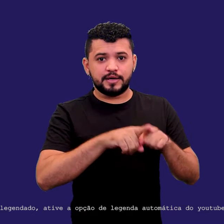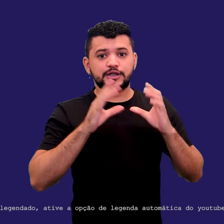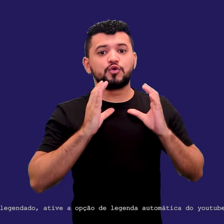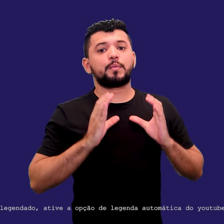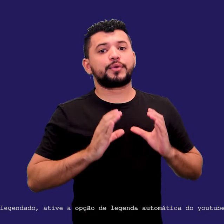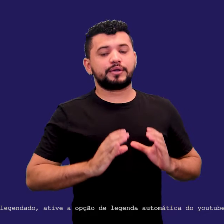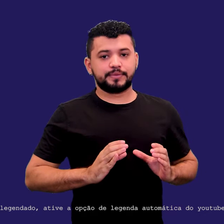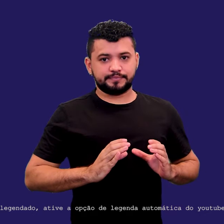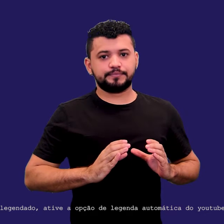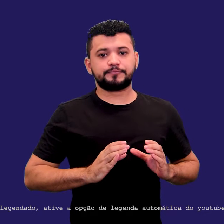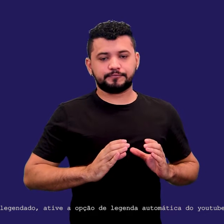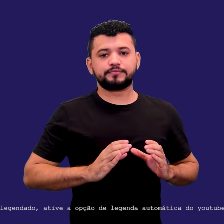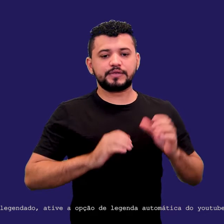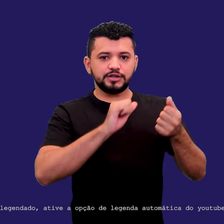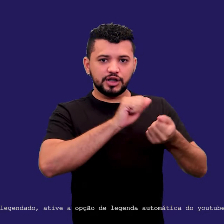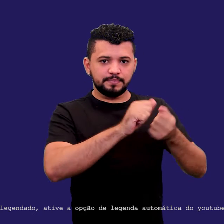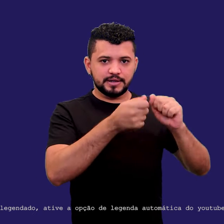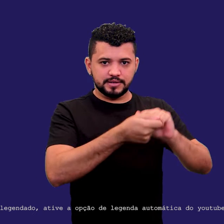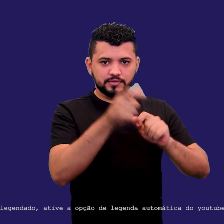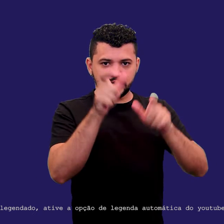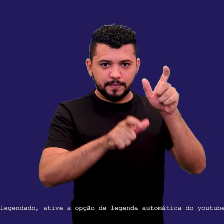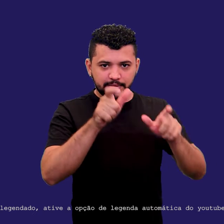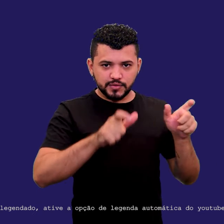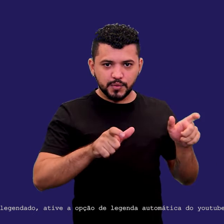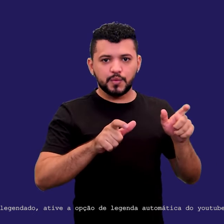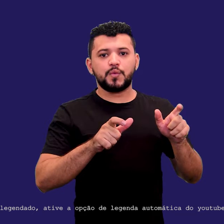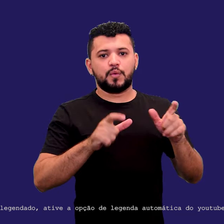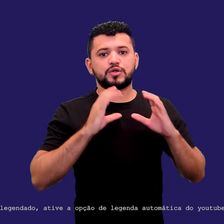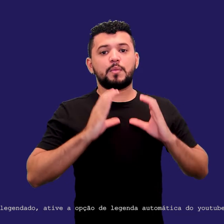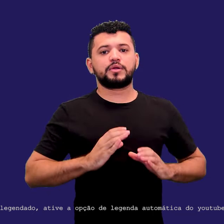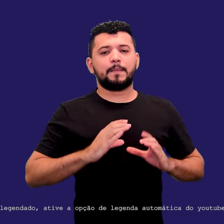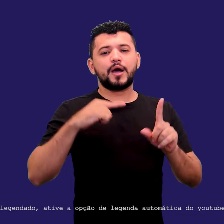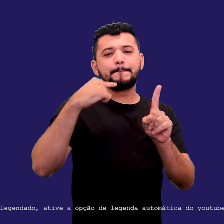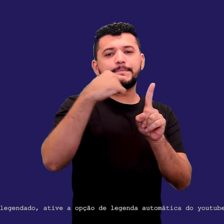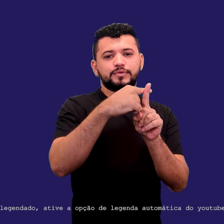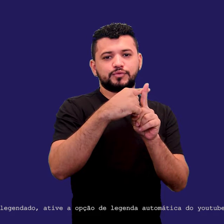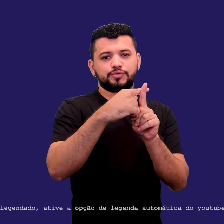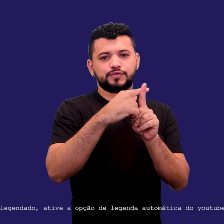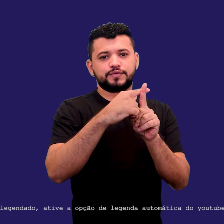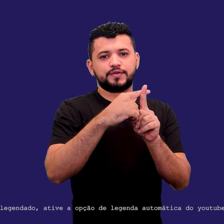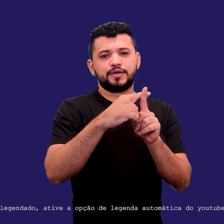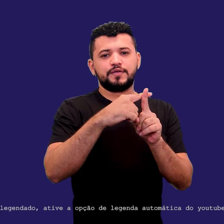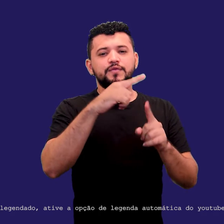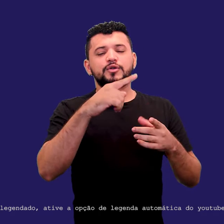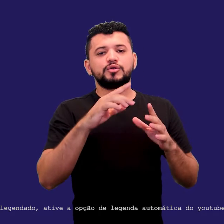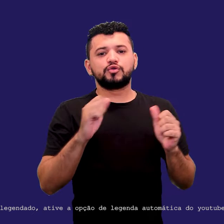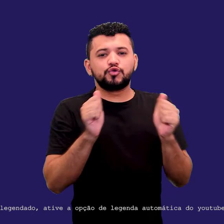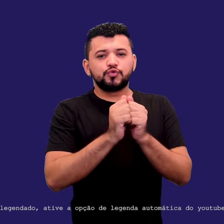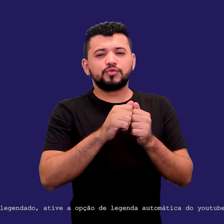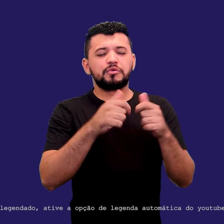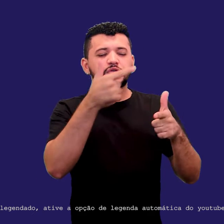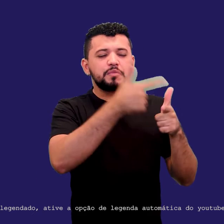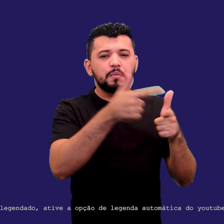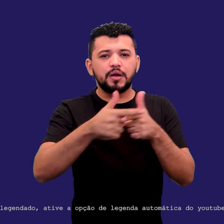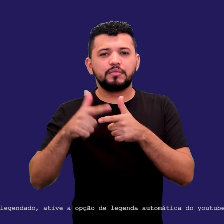de adaptabilidade, essa atitude positiva para o caos, né? Vamos chamar, toda vez que a gente tem um problema, a vai